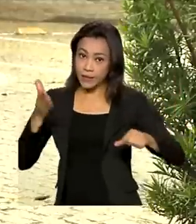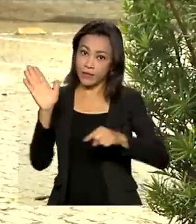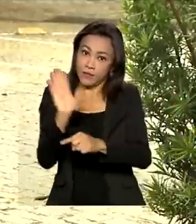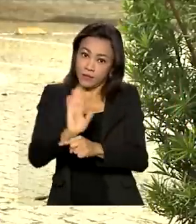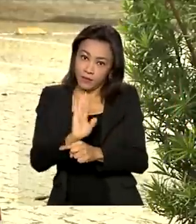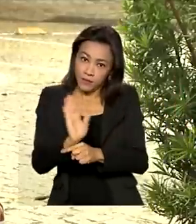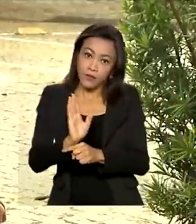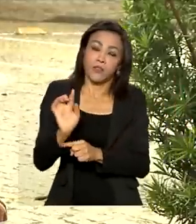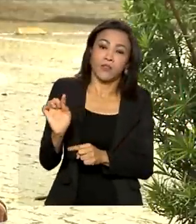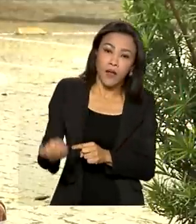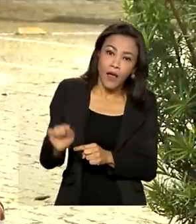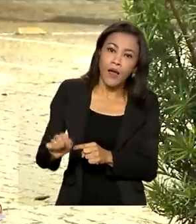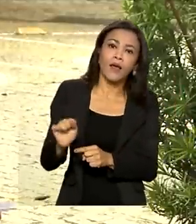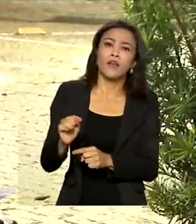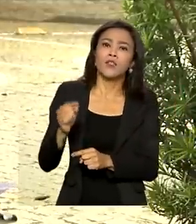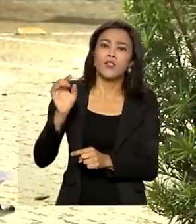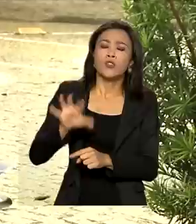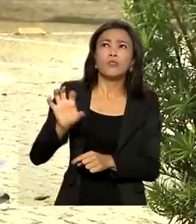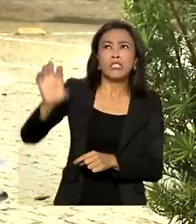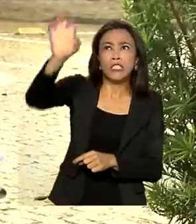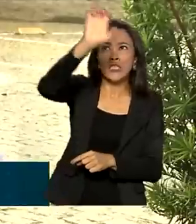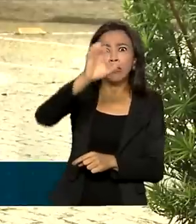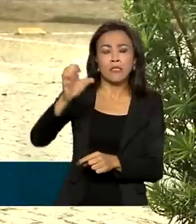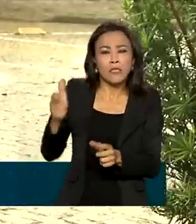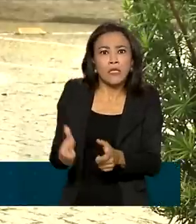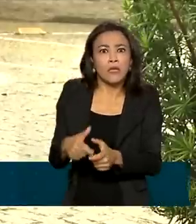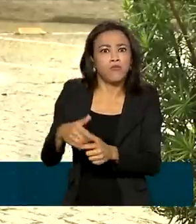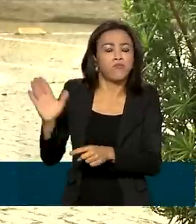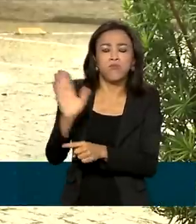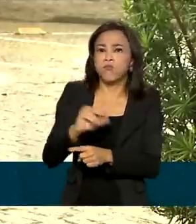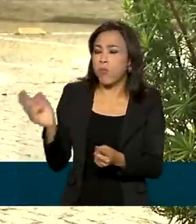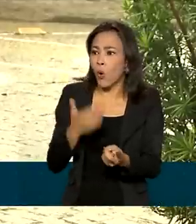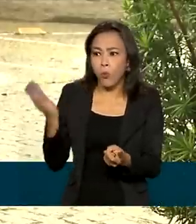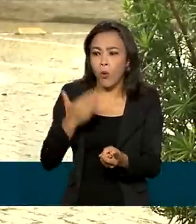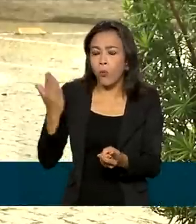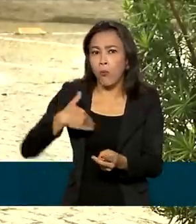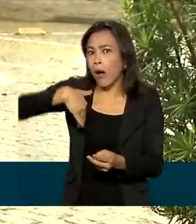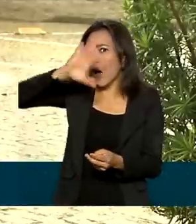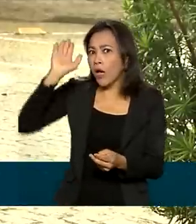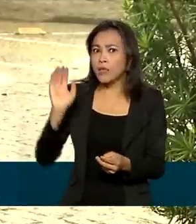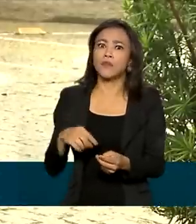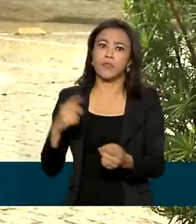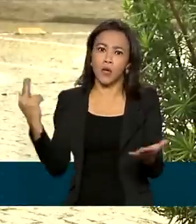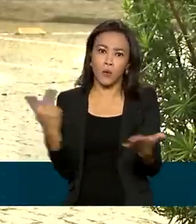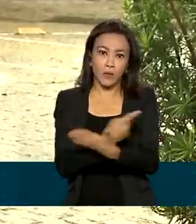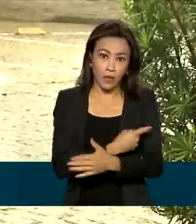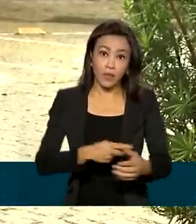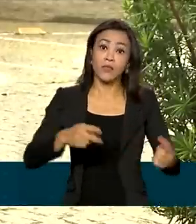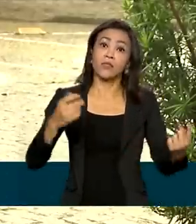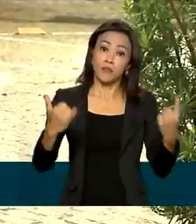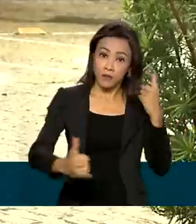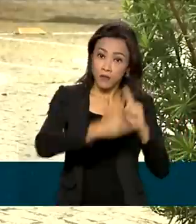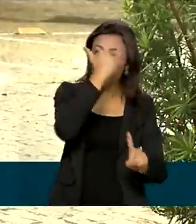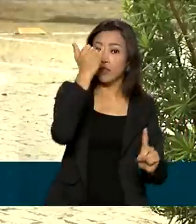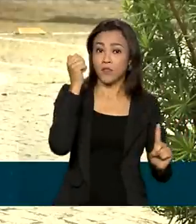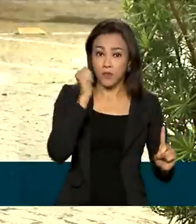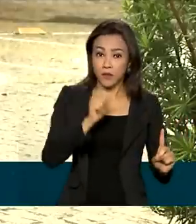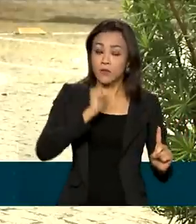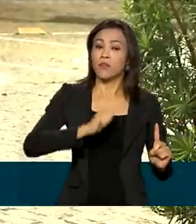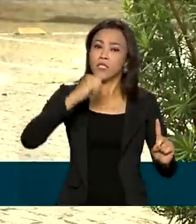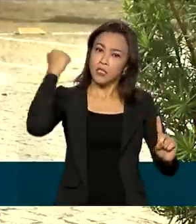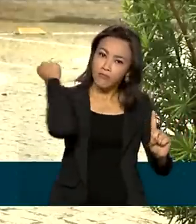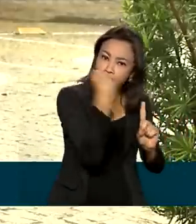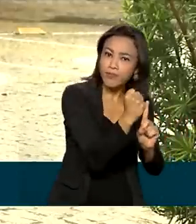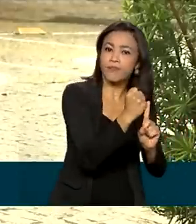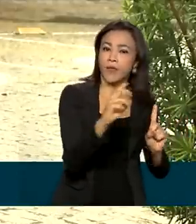se concentrar nos estados com maior número de violência contra a mulher, maior número de feminicídios. Segundo dados do Fórum Brasileiro